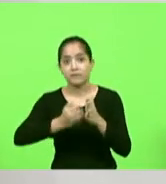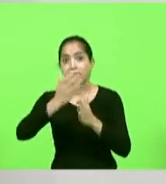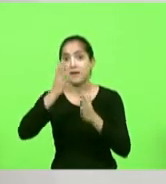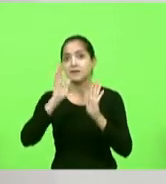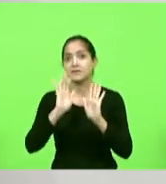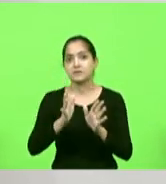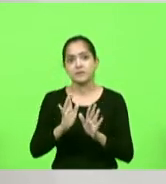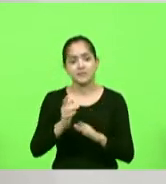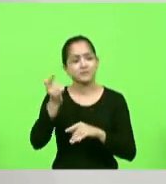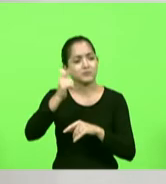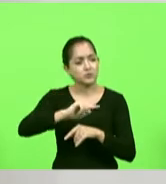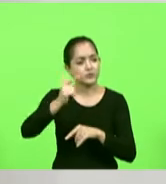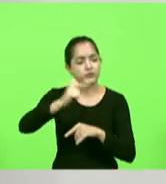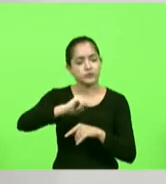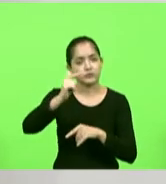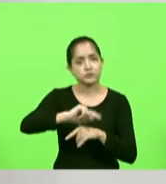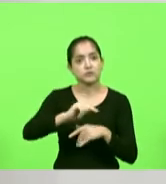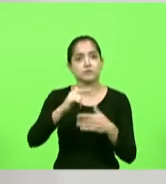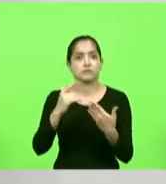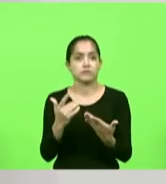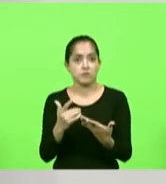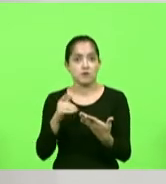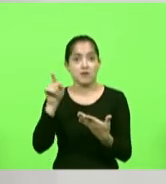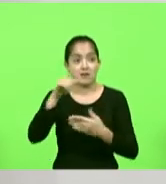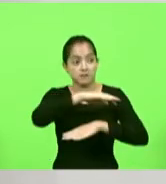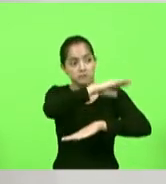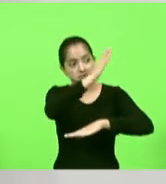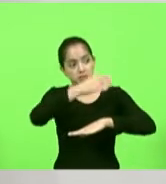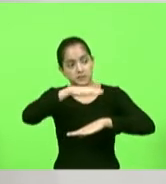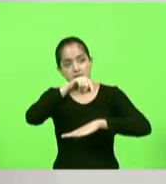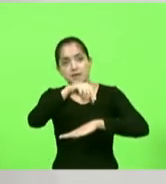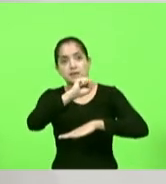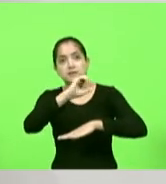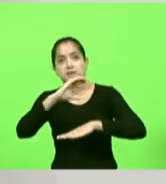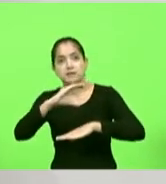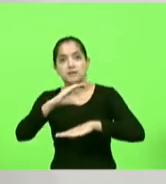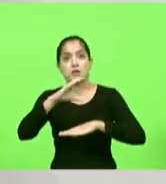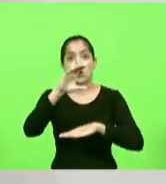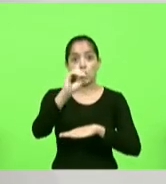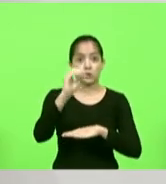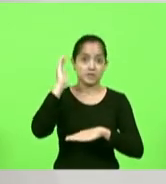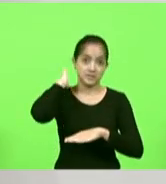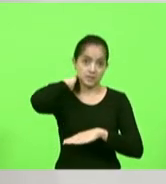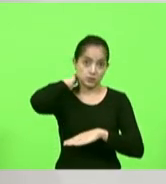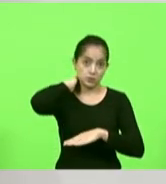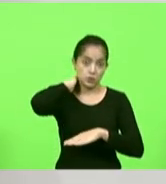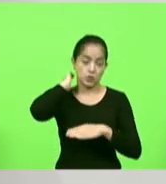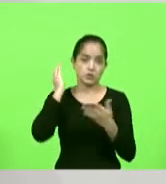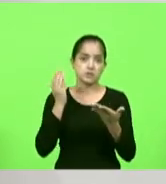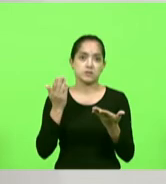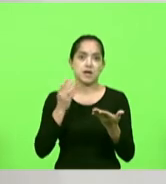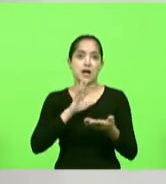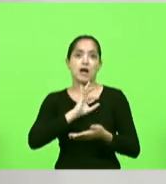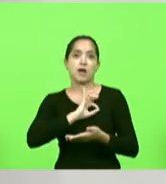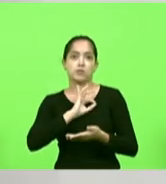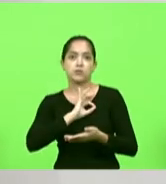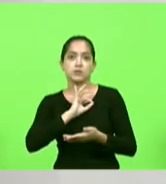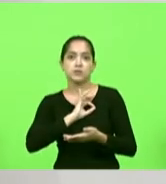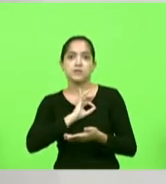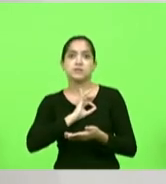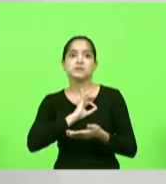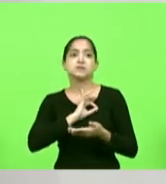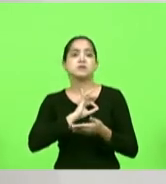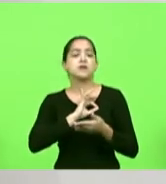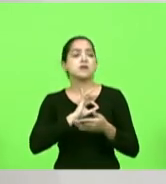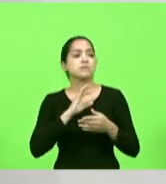reincidentes como acontece lá na Serra Catarinense em Otacílio Costa no qual a polícia aqui meu louvor a ela que fez